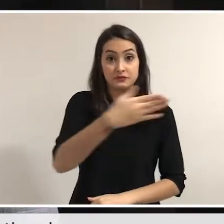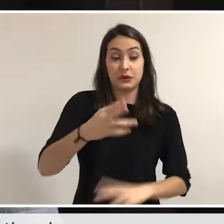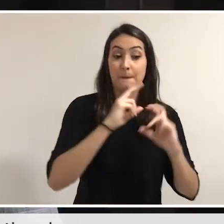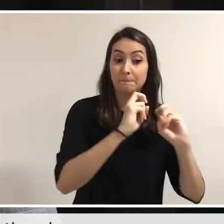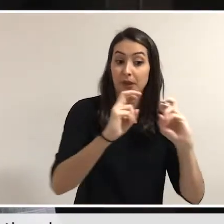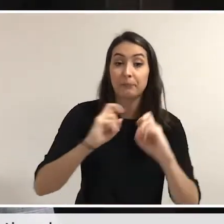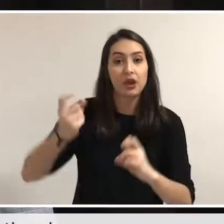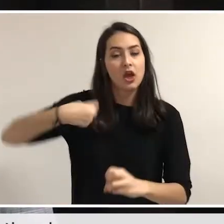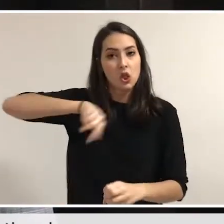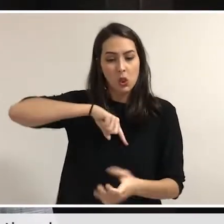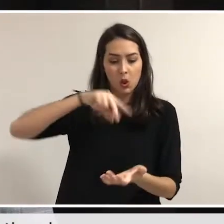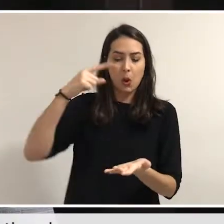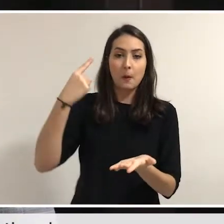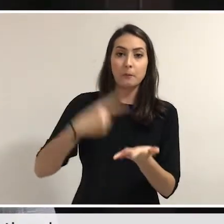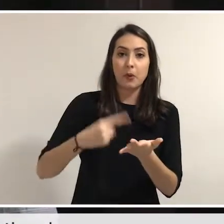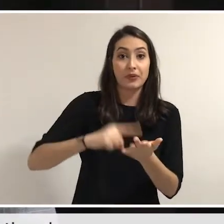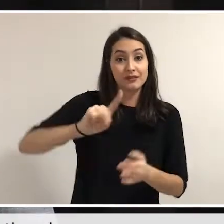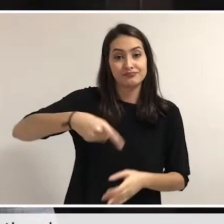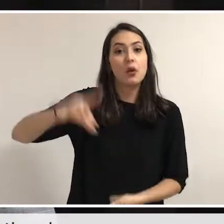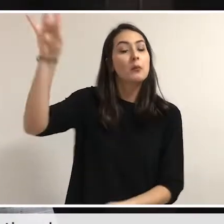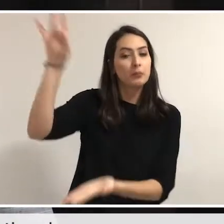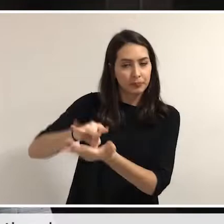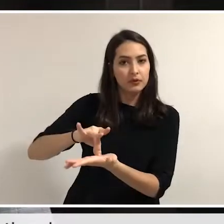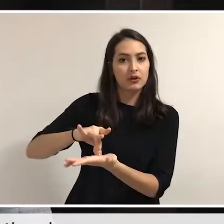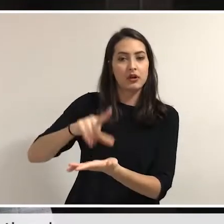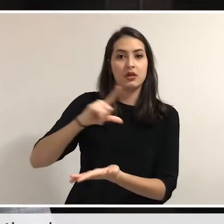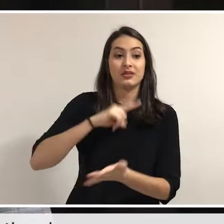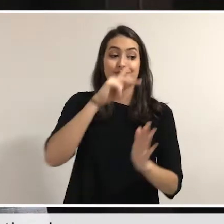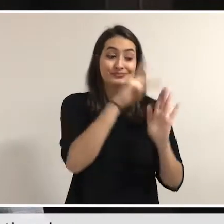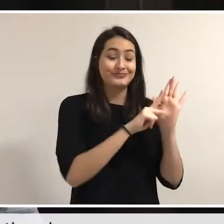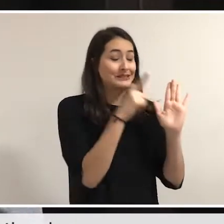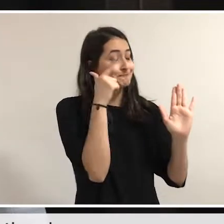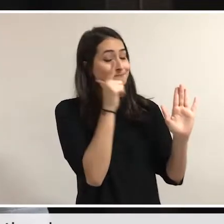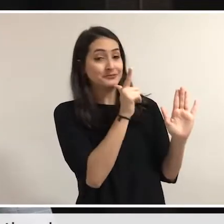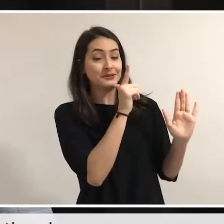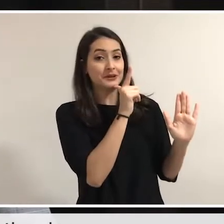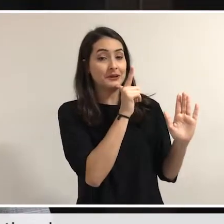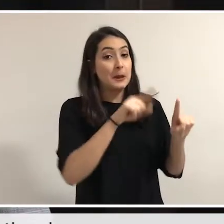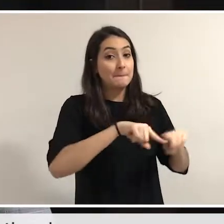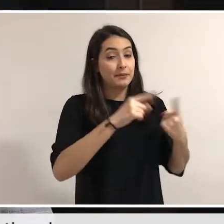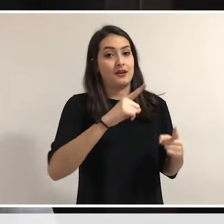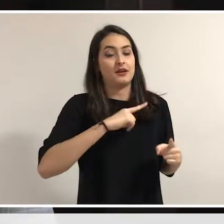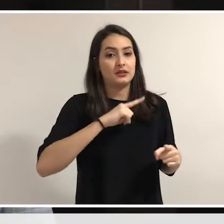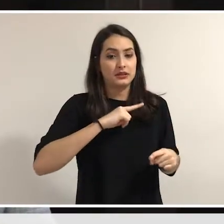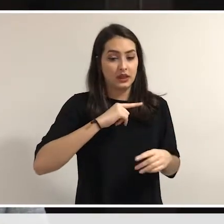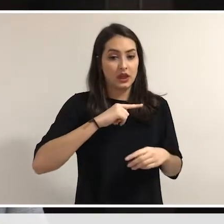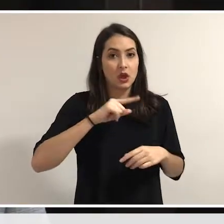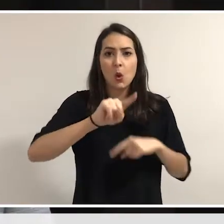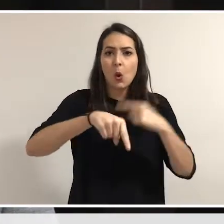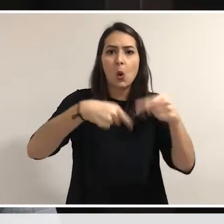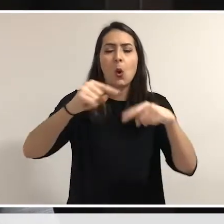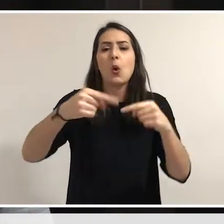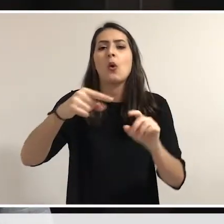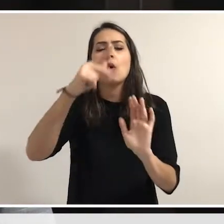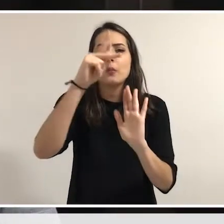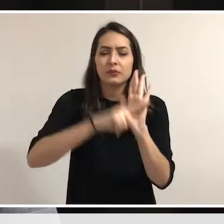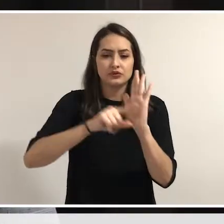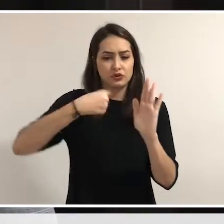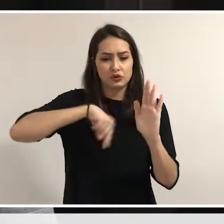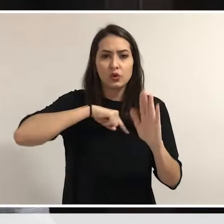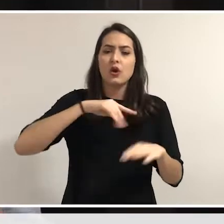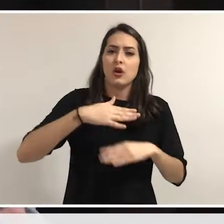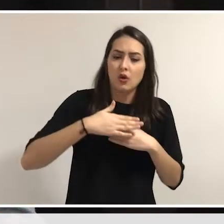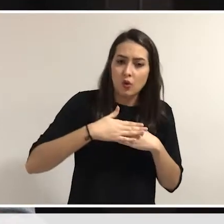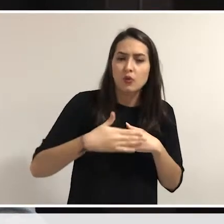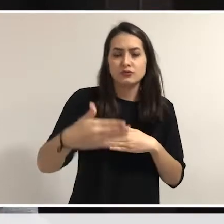outras estão em andamento e outras ainda surgiram após o início do mandato. Nossa gestão foi reformista e